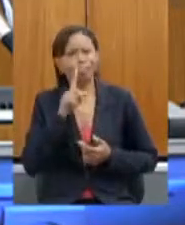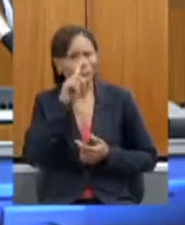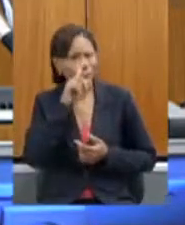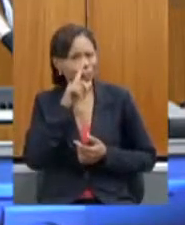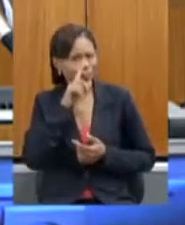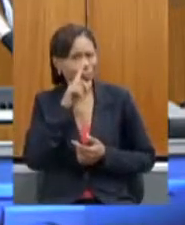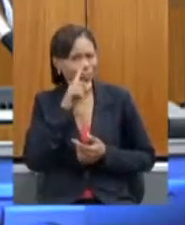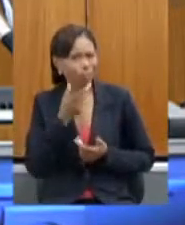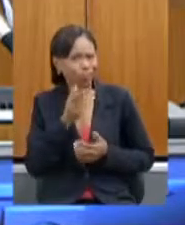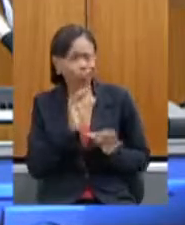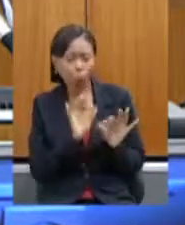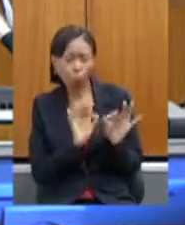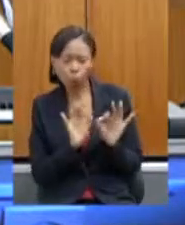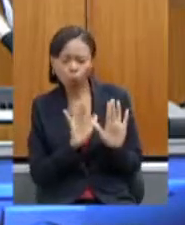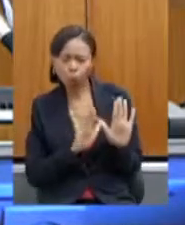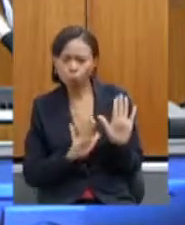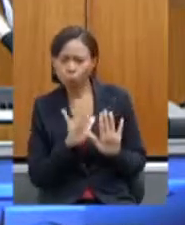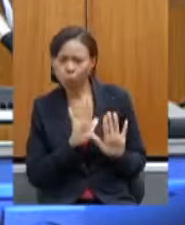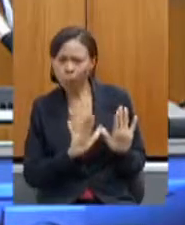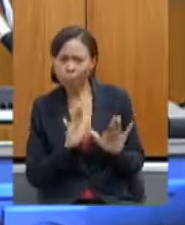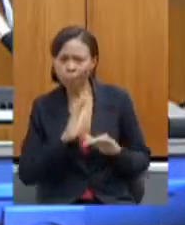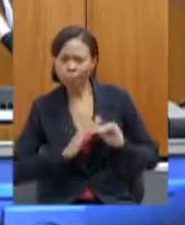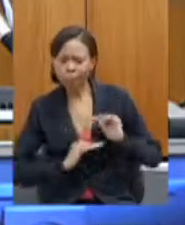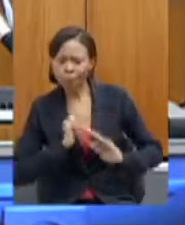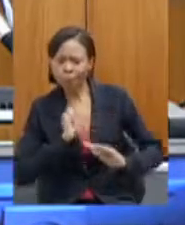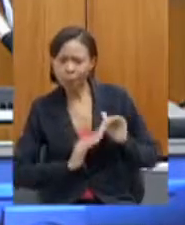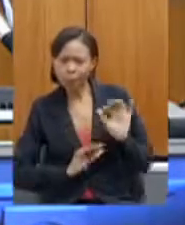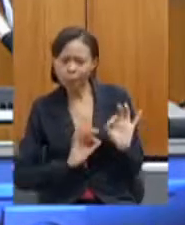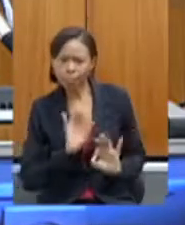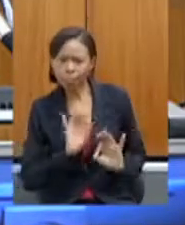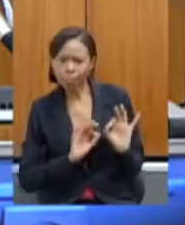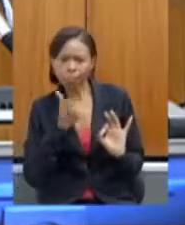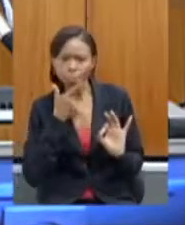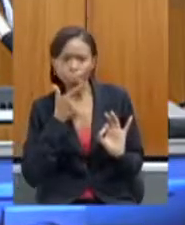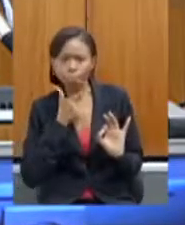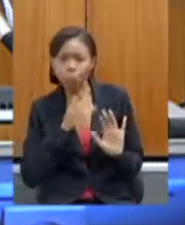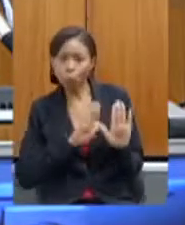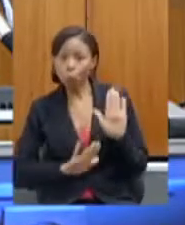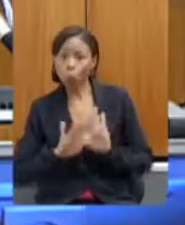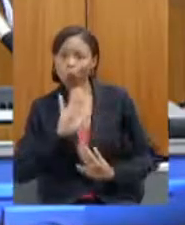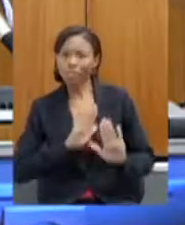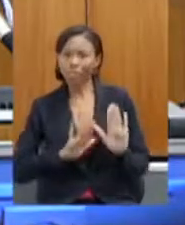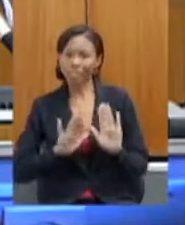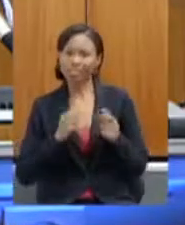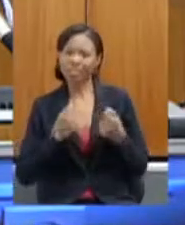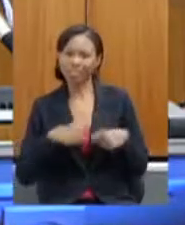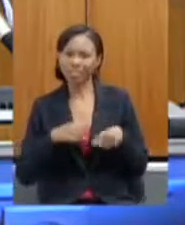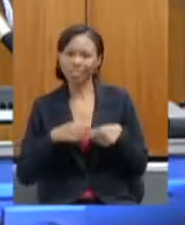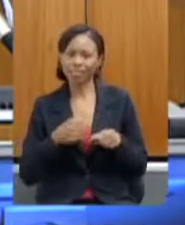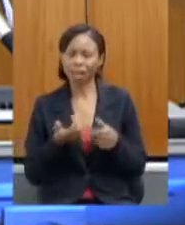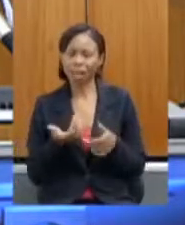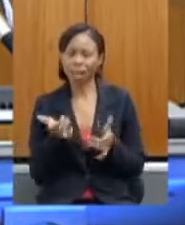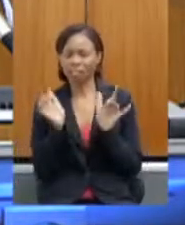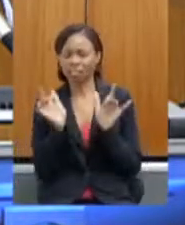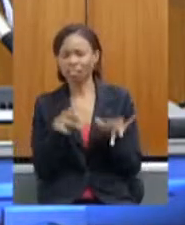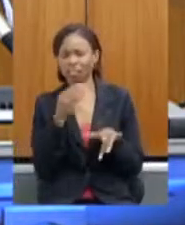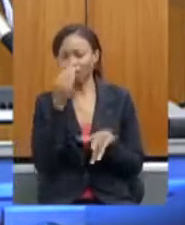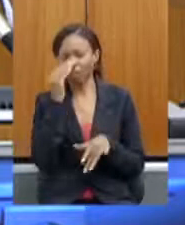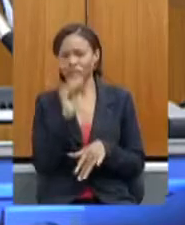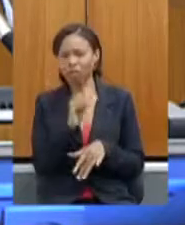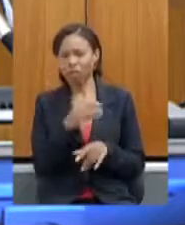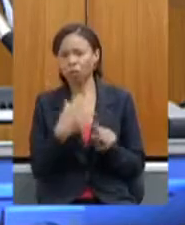da sua fabricação então não dá para você ser leser festa deixar para lá porque o produtor é pequeno